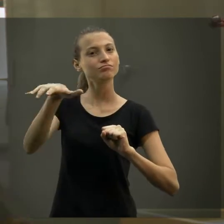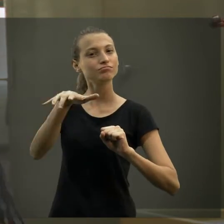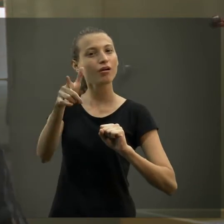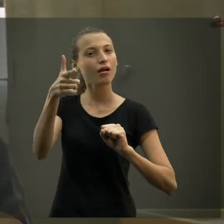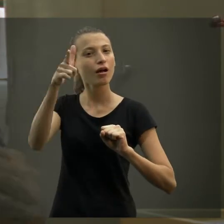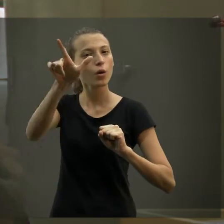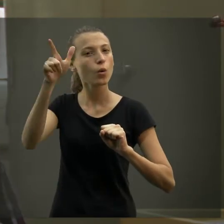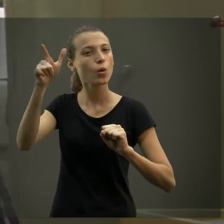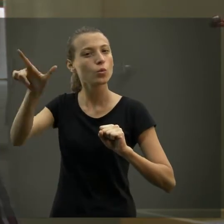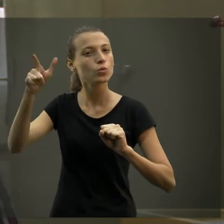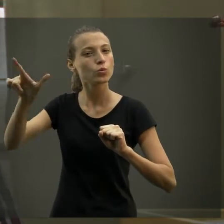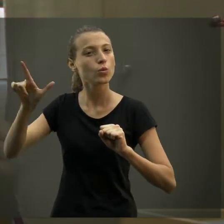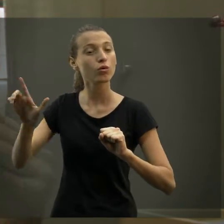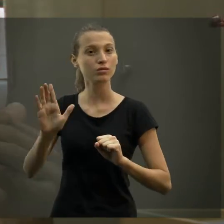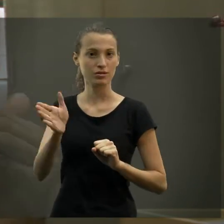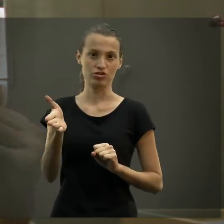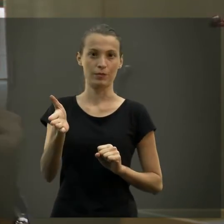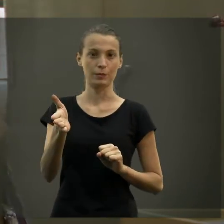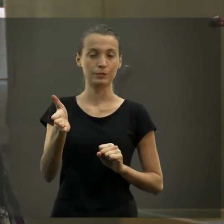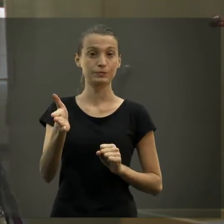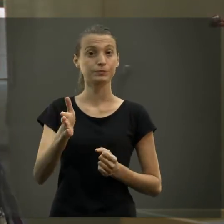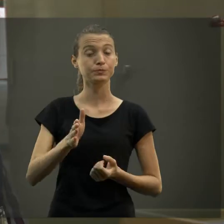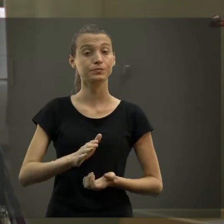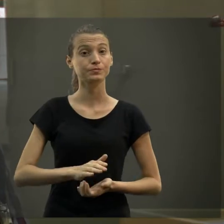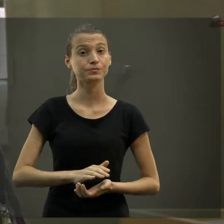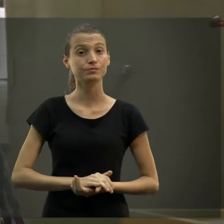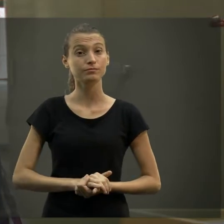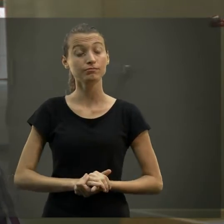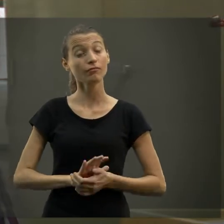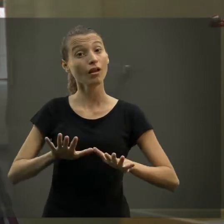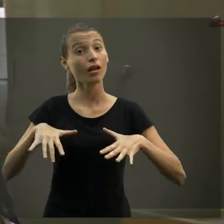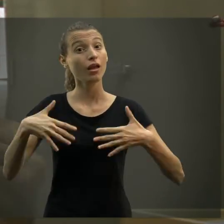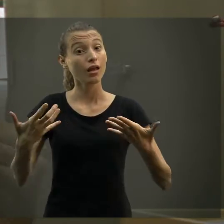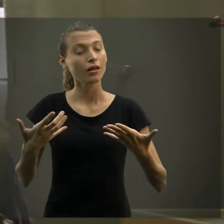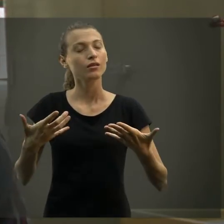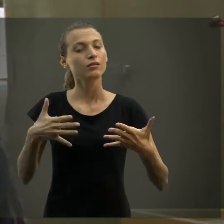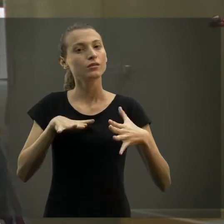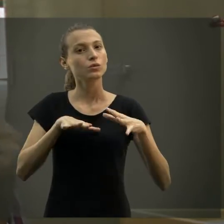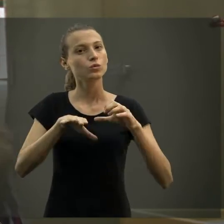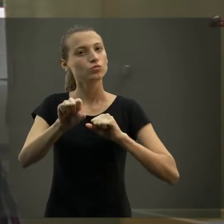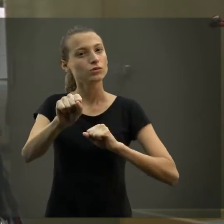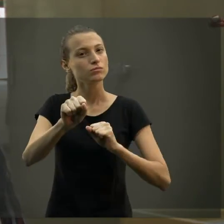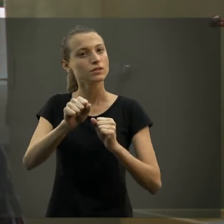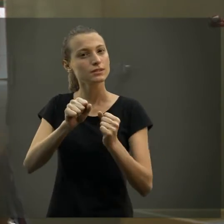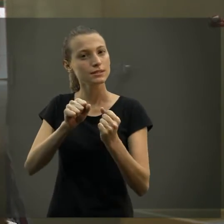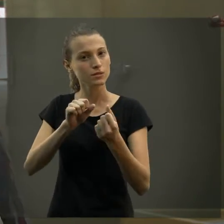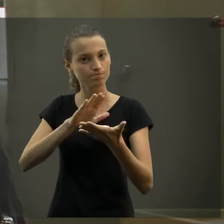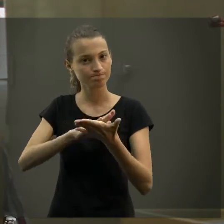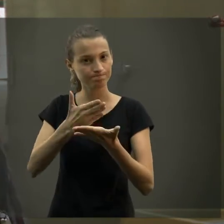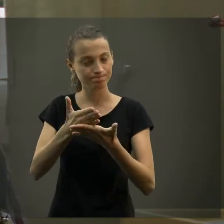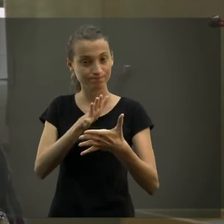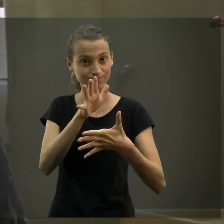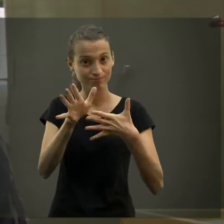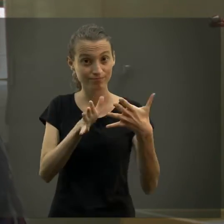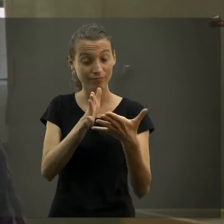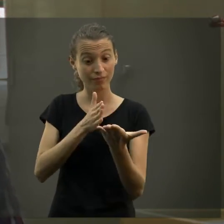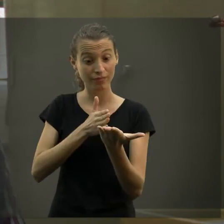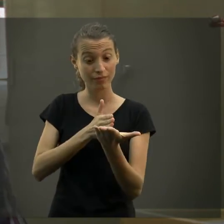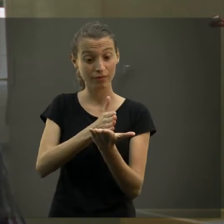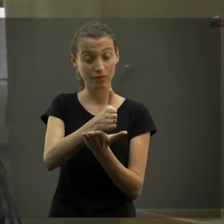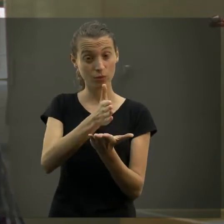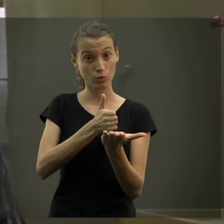formações. E aí a gente começou a ter, no Brasil, em paralelo, dois movimentos de formação, três movimentos de formação.